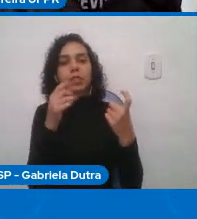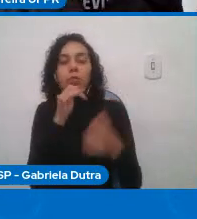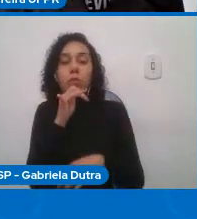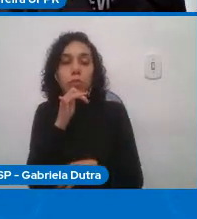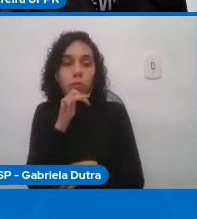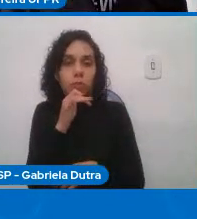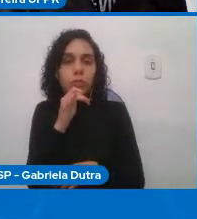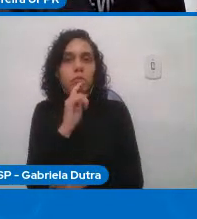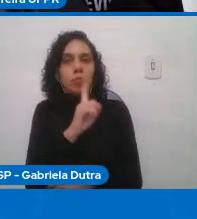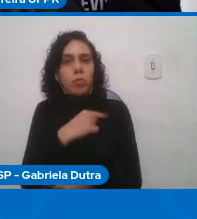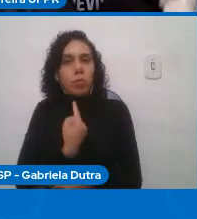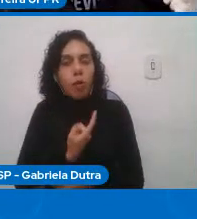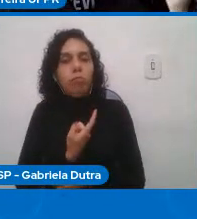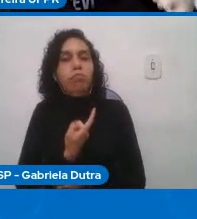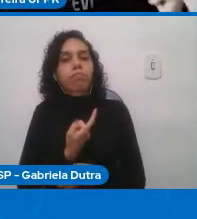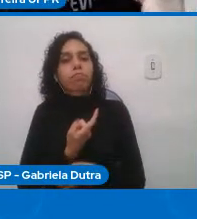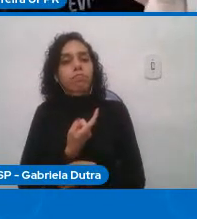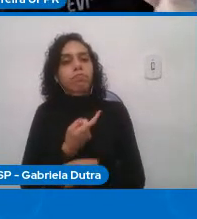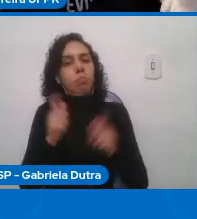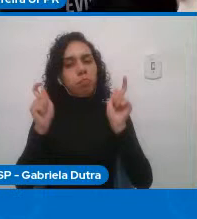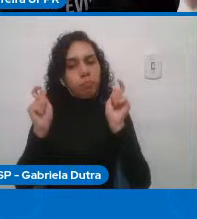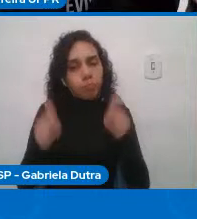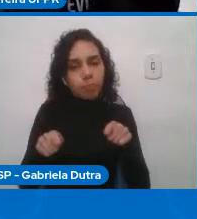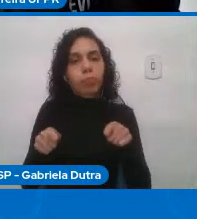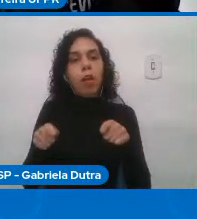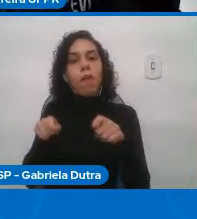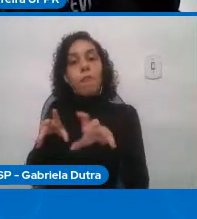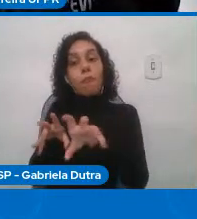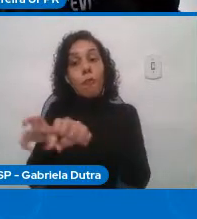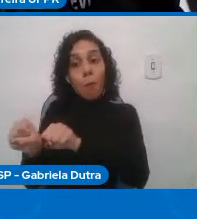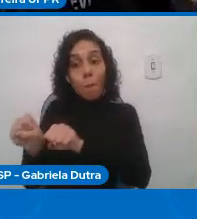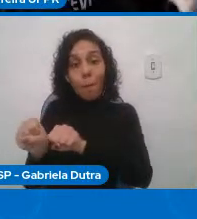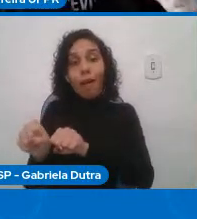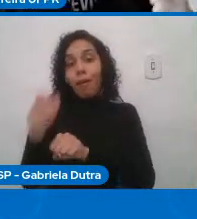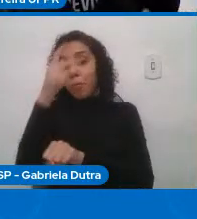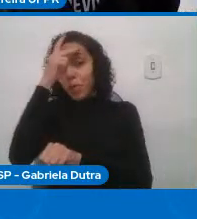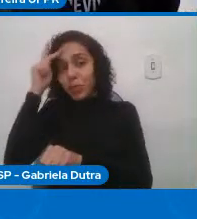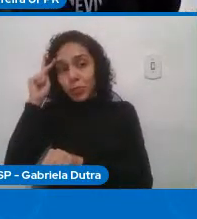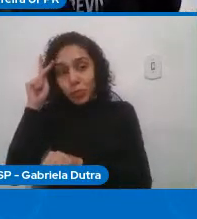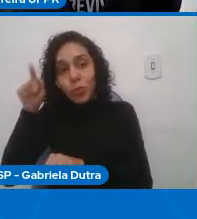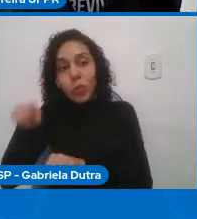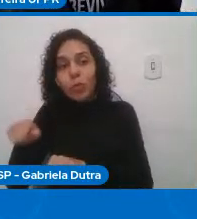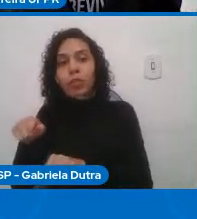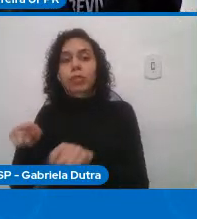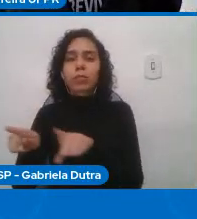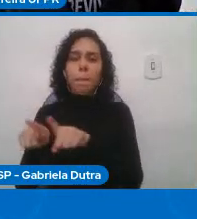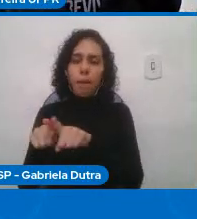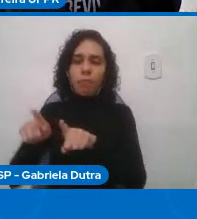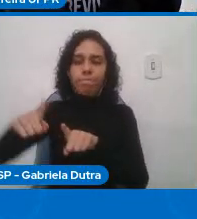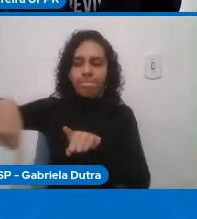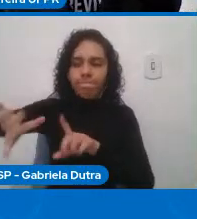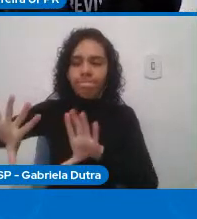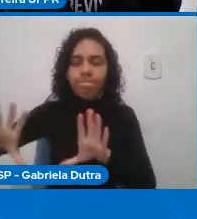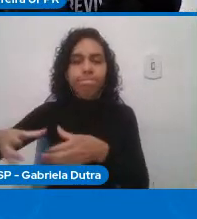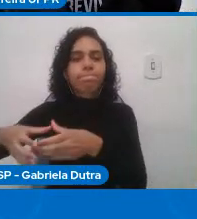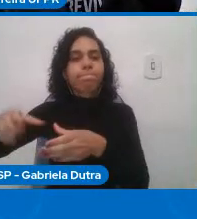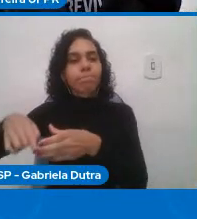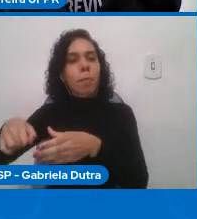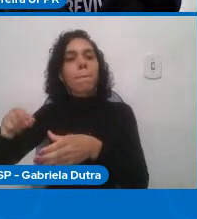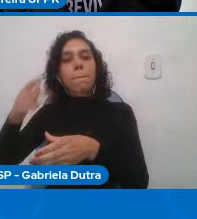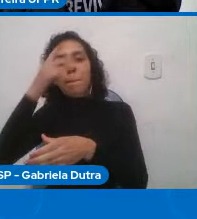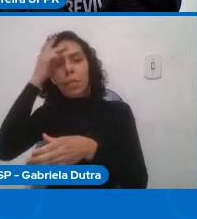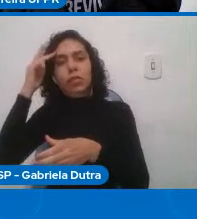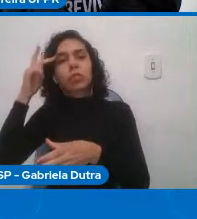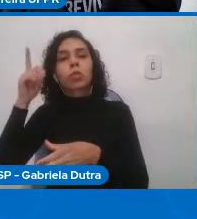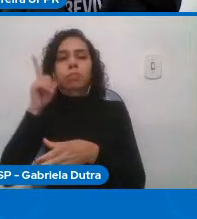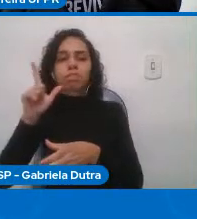capacitar as pessoas também a serem boas entendedoras de problema e a terem essa preocupação com responsabilidade que numa última